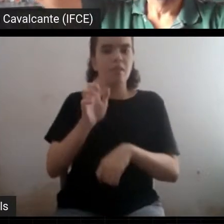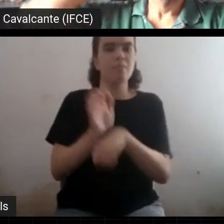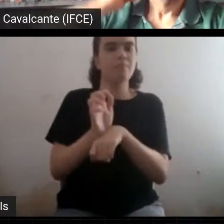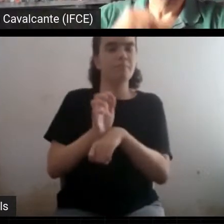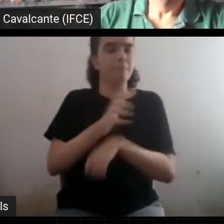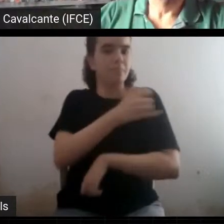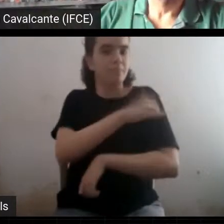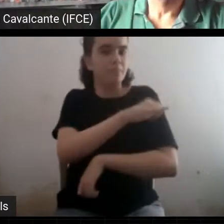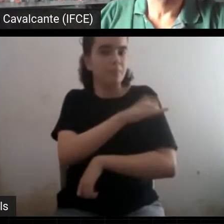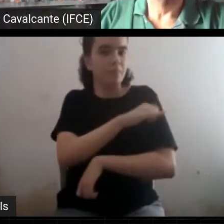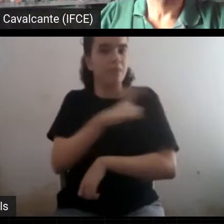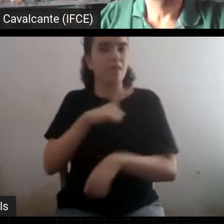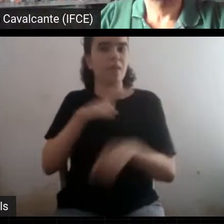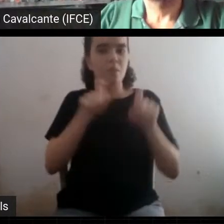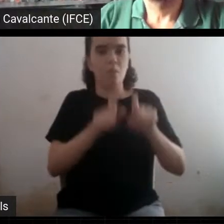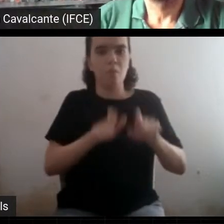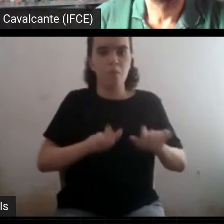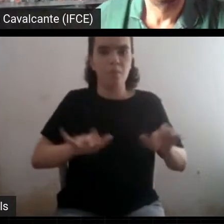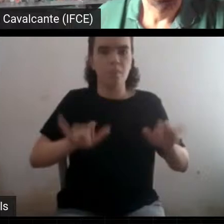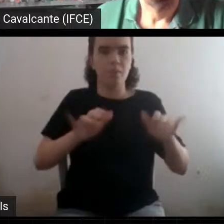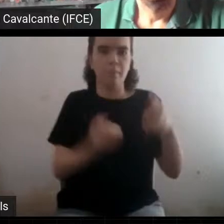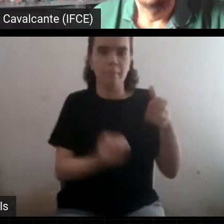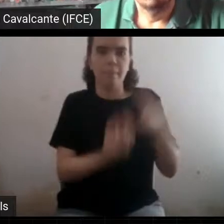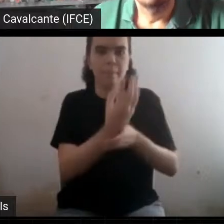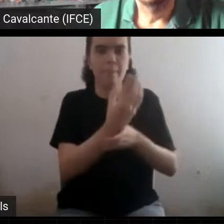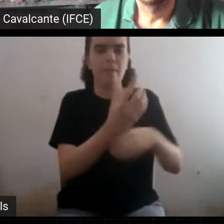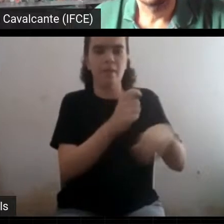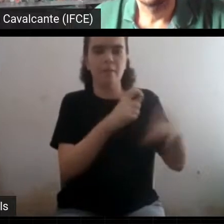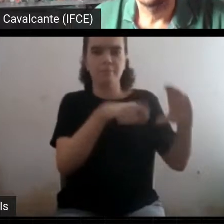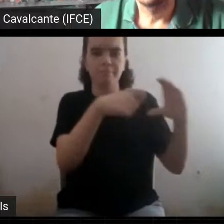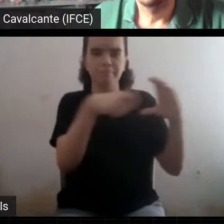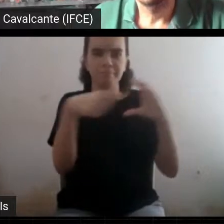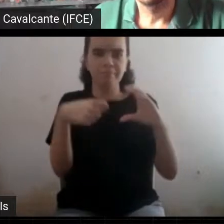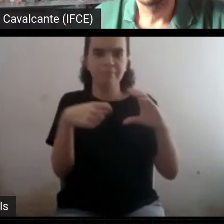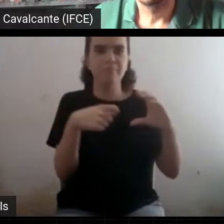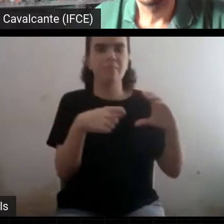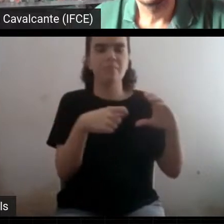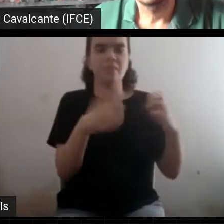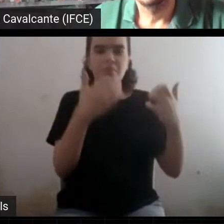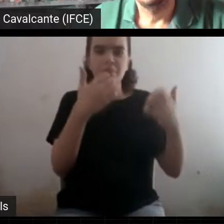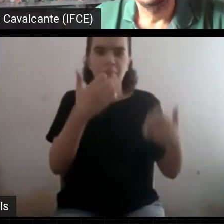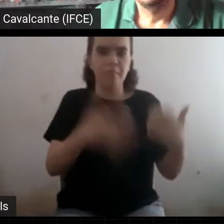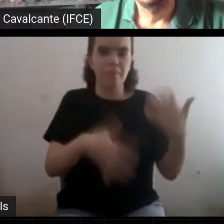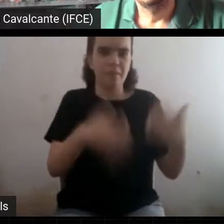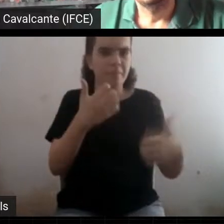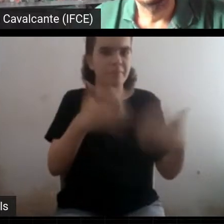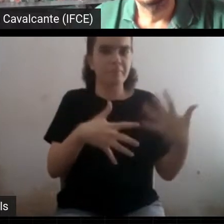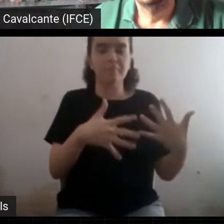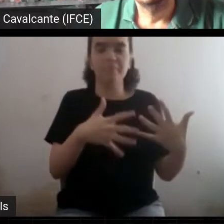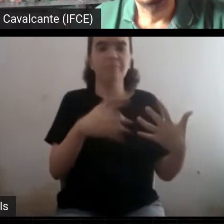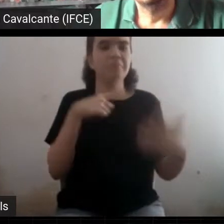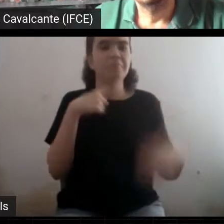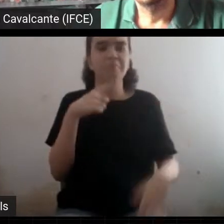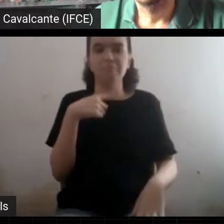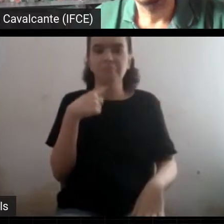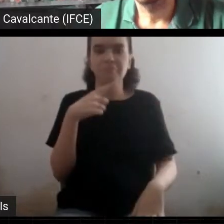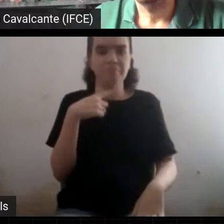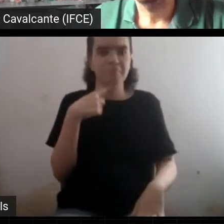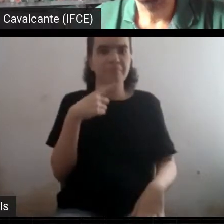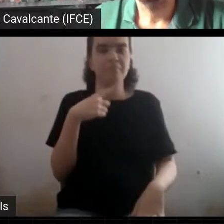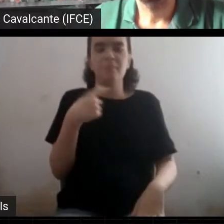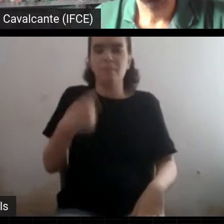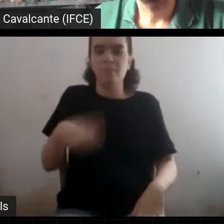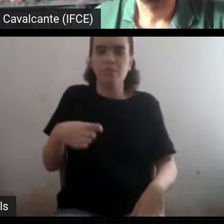de fazer essas simulações. Essas simulações que demoram meses também. Além de um supercomputador, demora